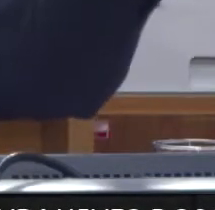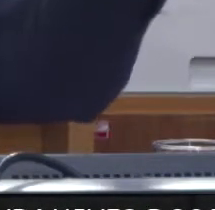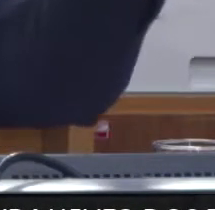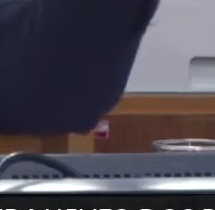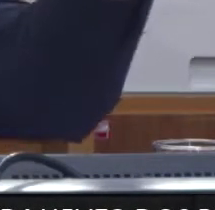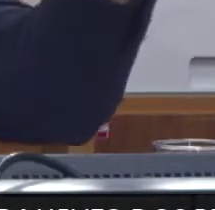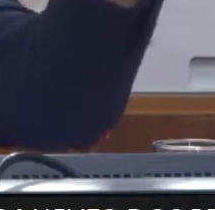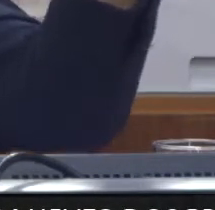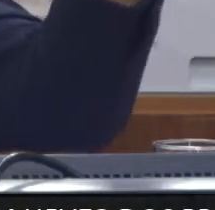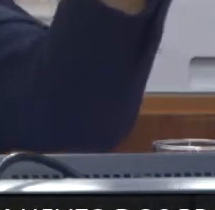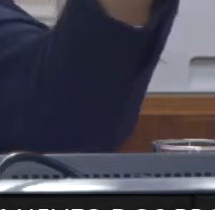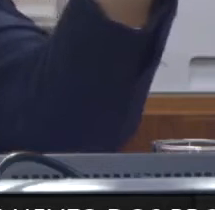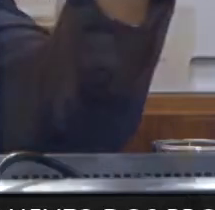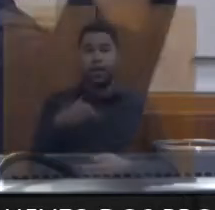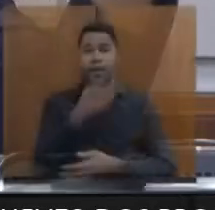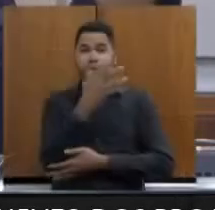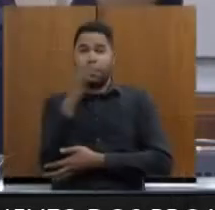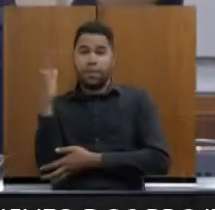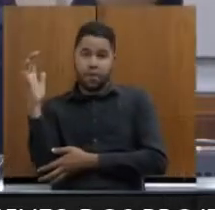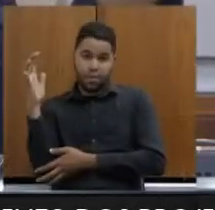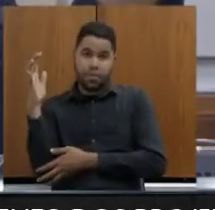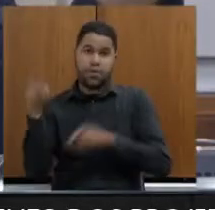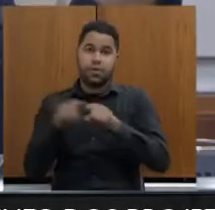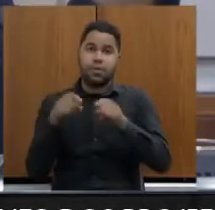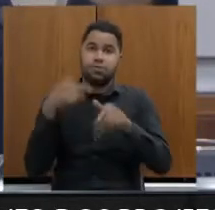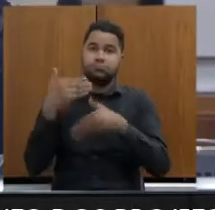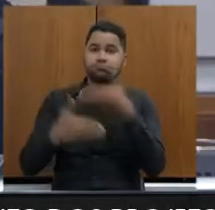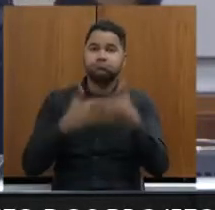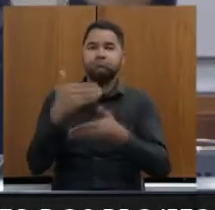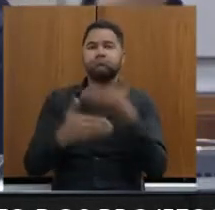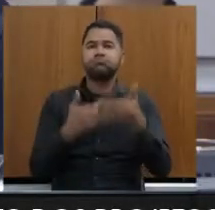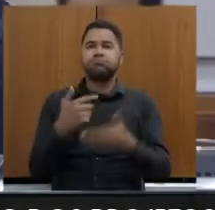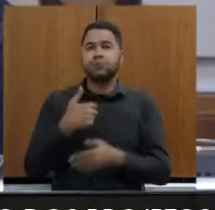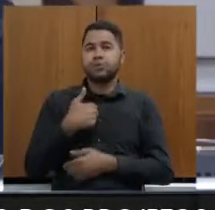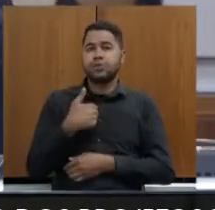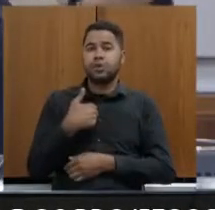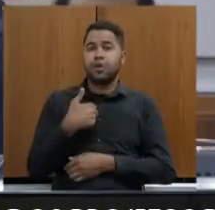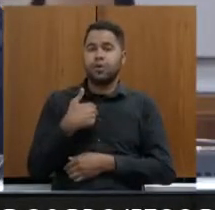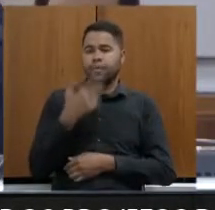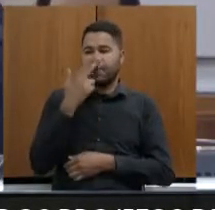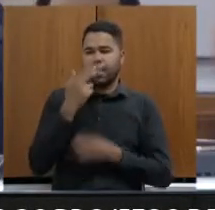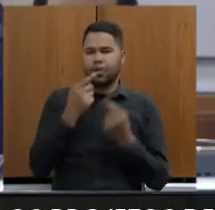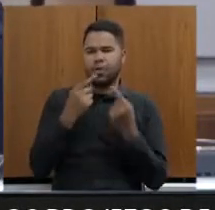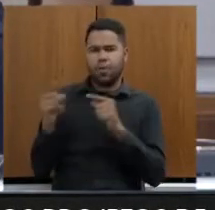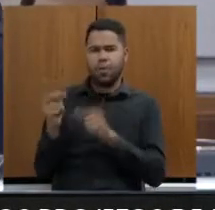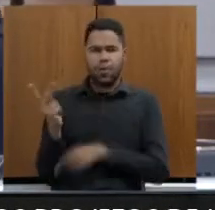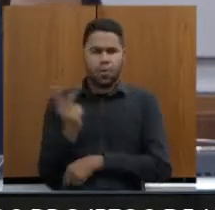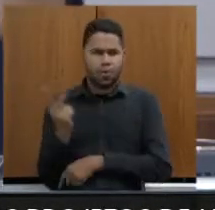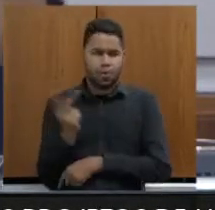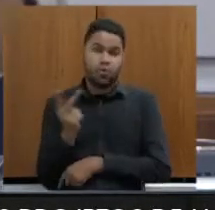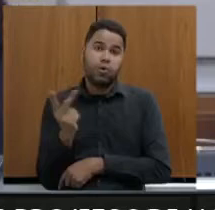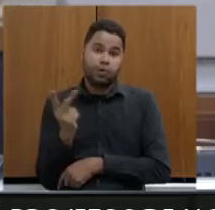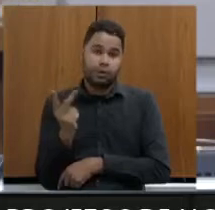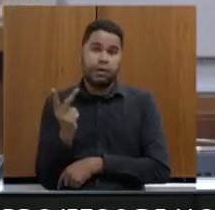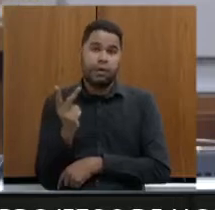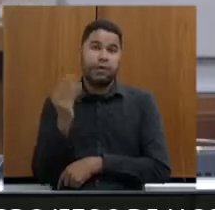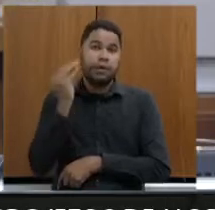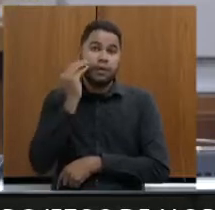entre o meio ambiente e o desenvolvimento, se eu opuser os dois, eu tenho que tentar